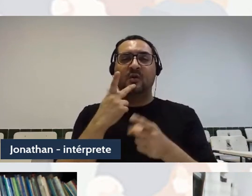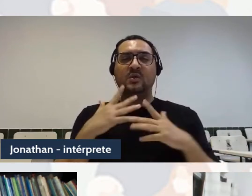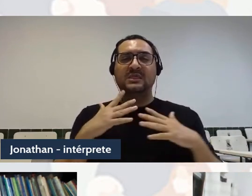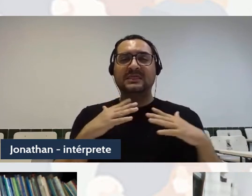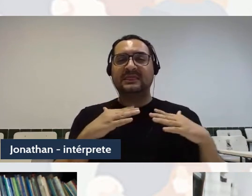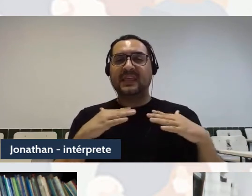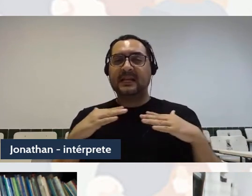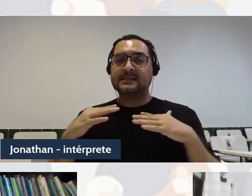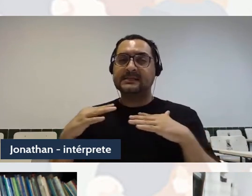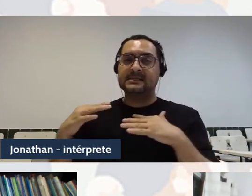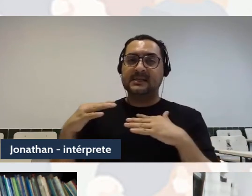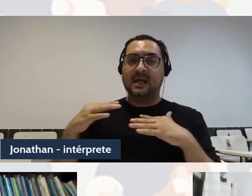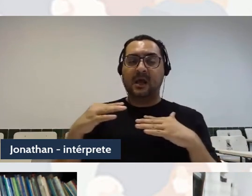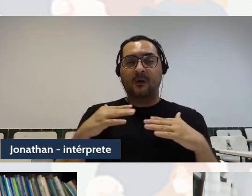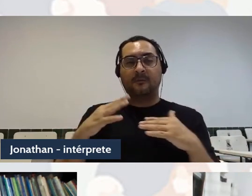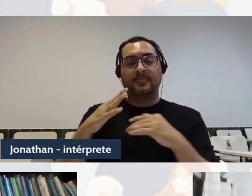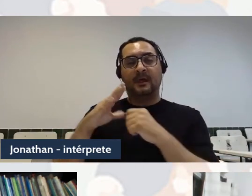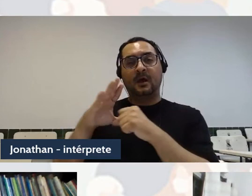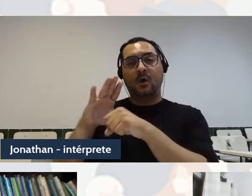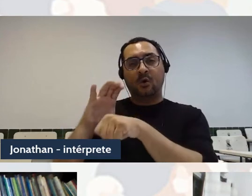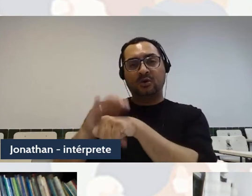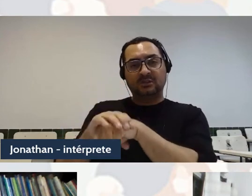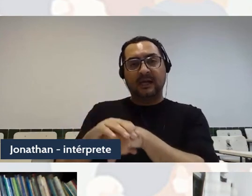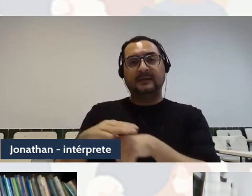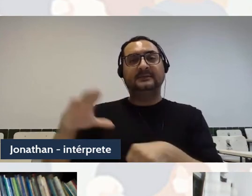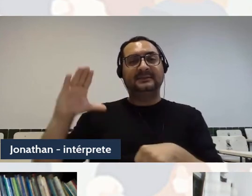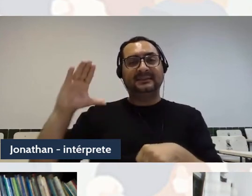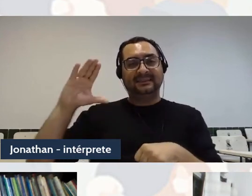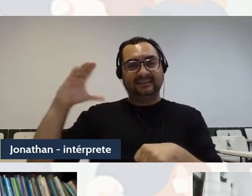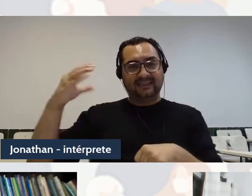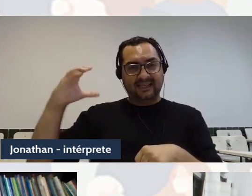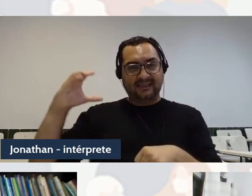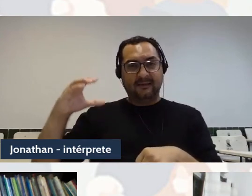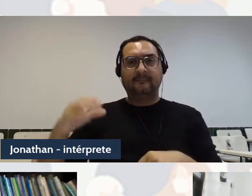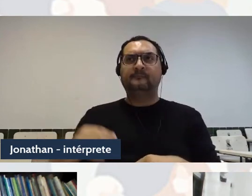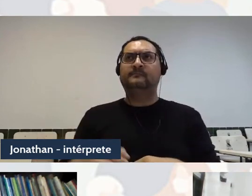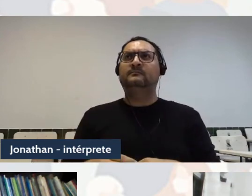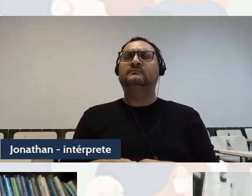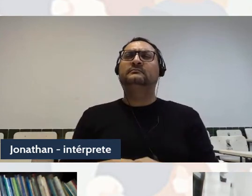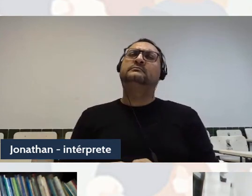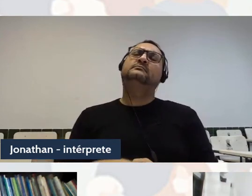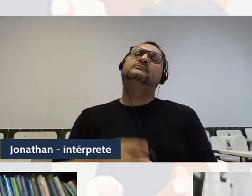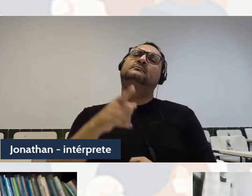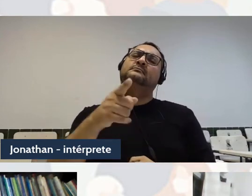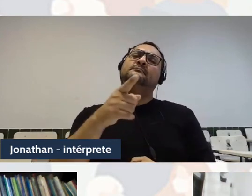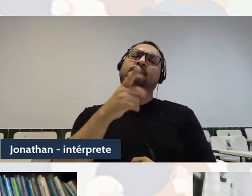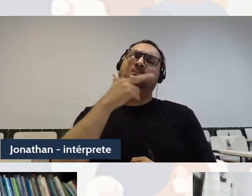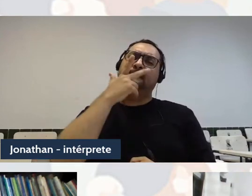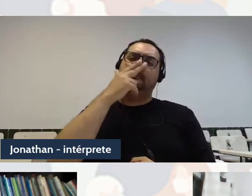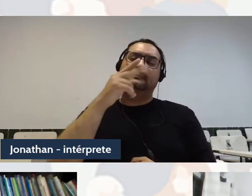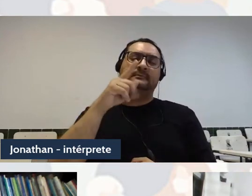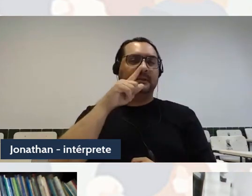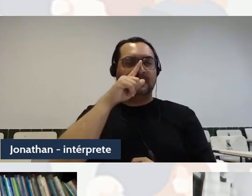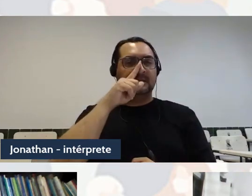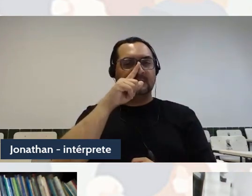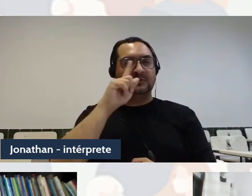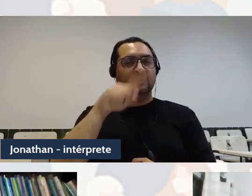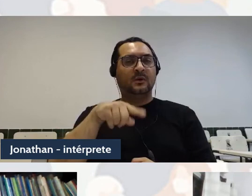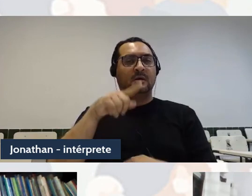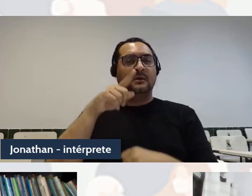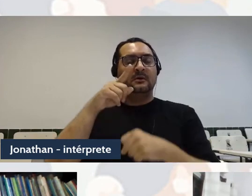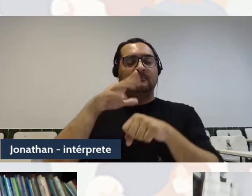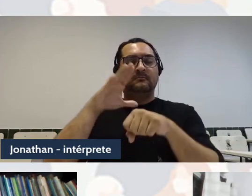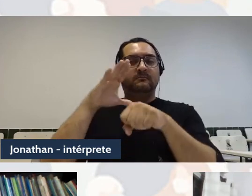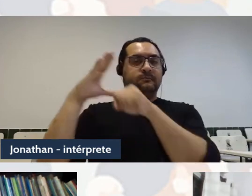existir entre a decolonialidade e a ciência, você não vê o risco do discurso decolonial